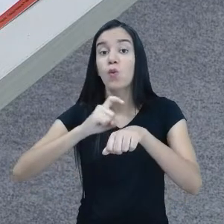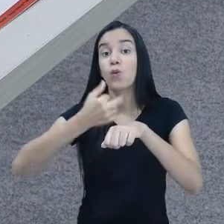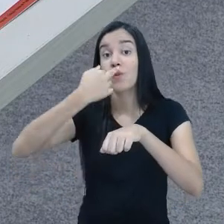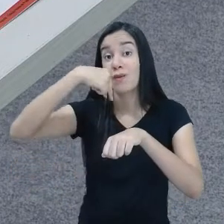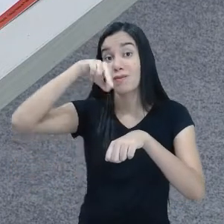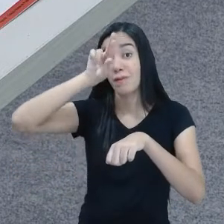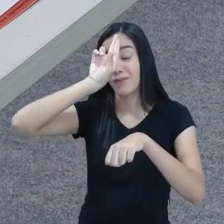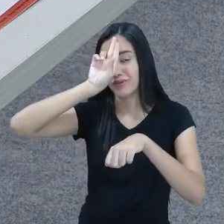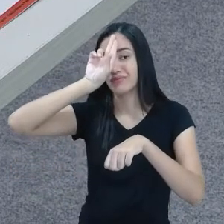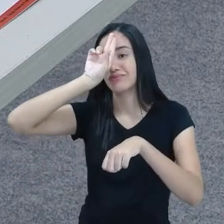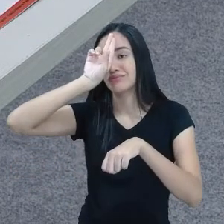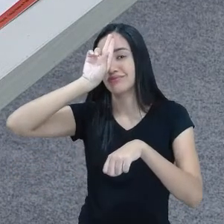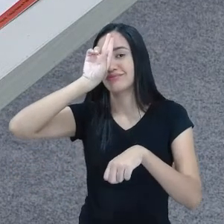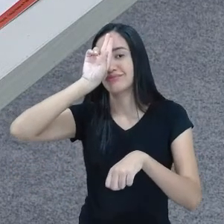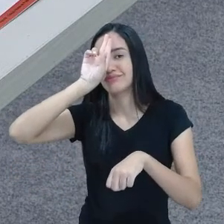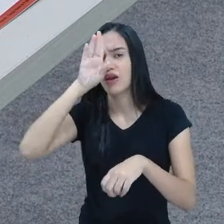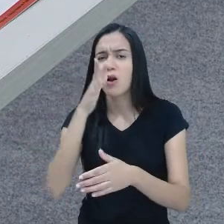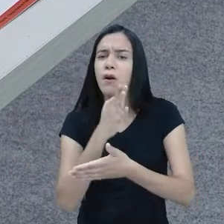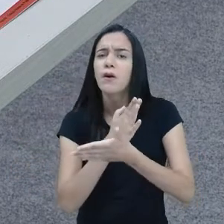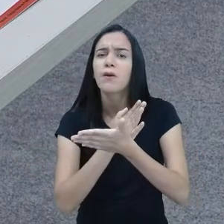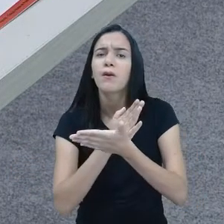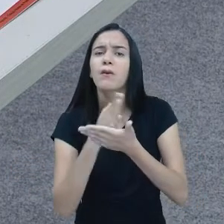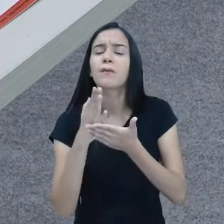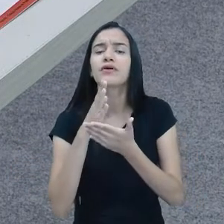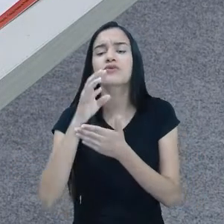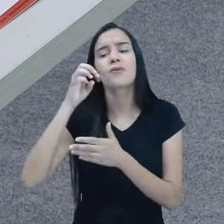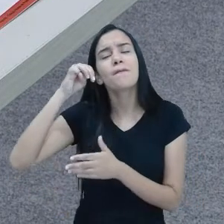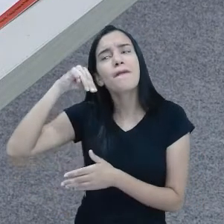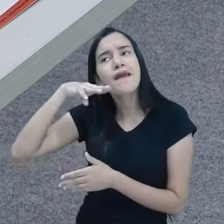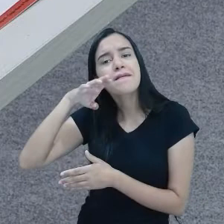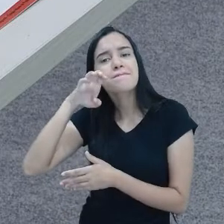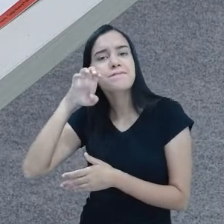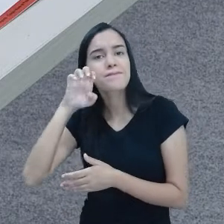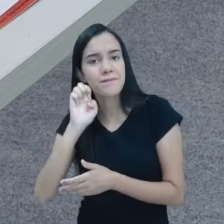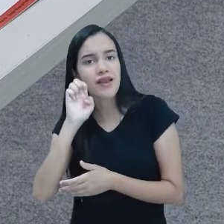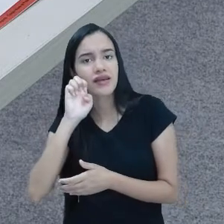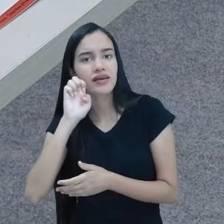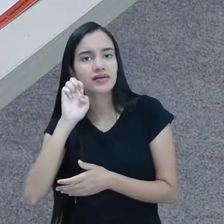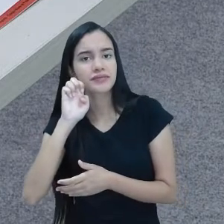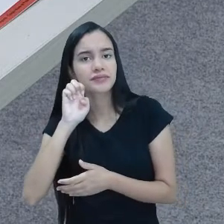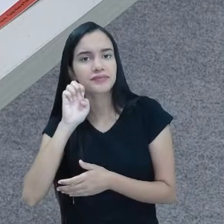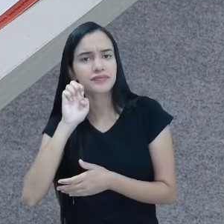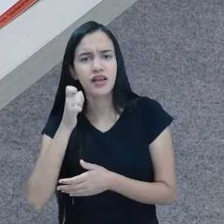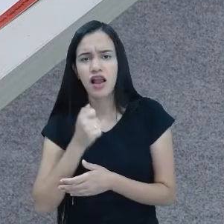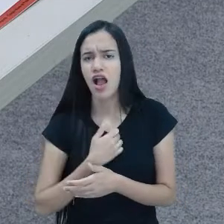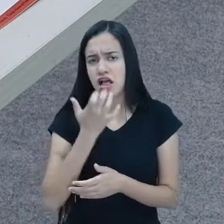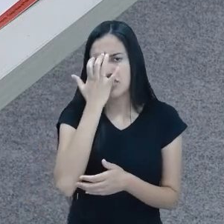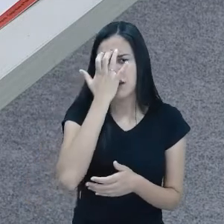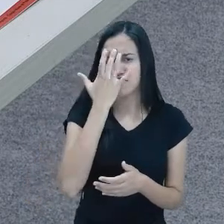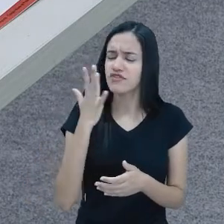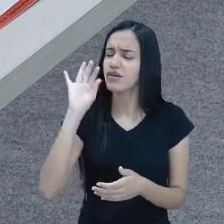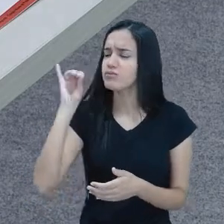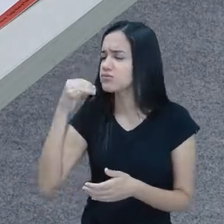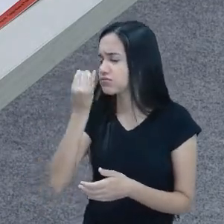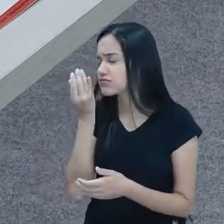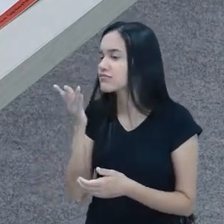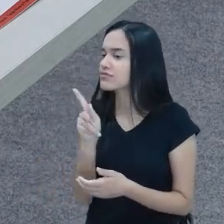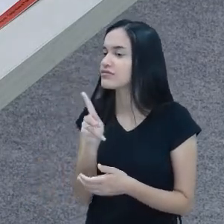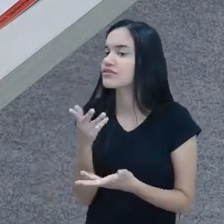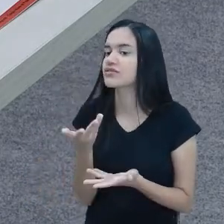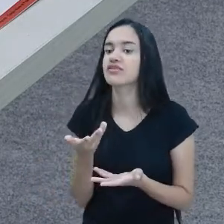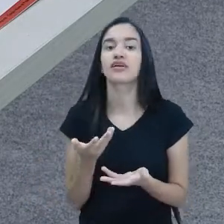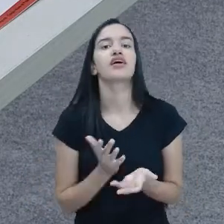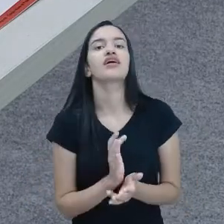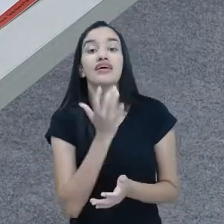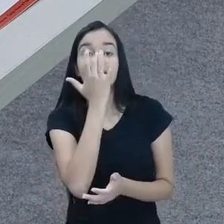Meio dia. Meio dia começa com me. M e E, não é isso? É. Então, tá fácil, não tá, professora Josi? Fácil, fácil. Deixa eu